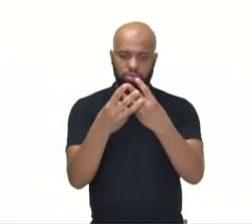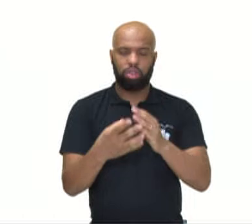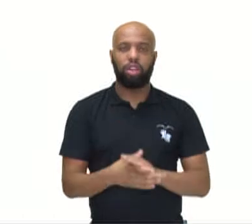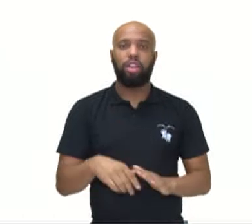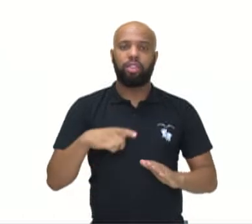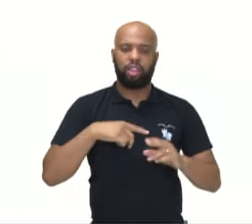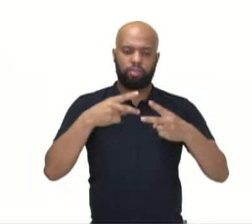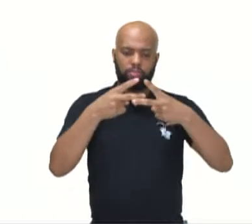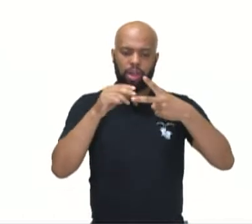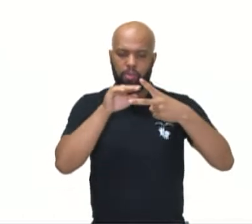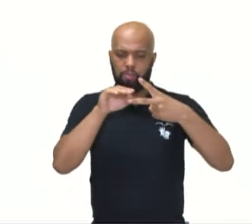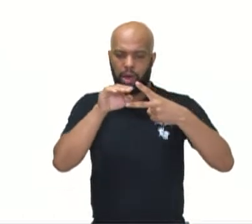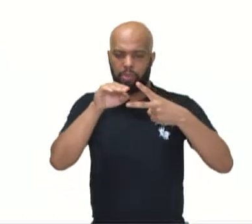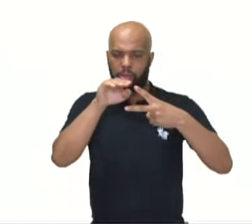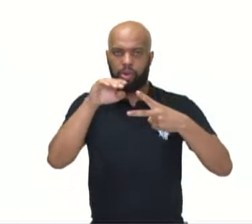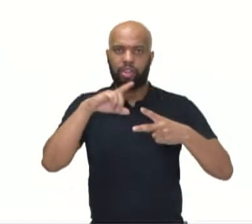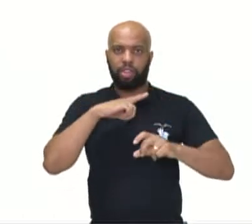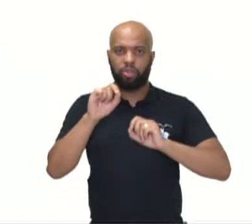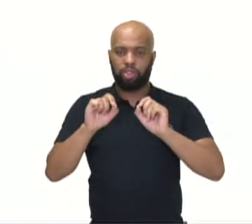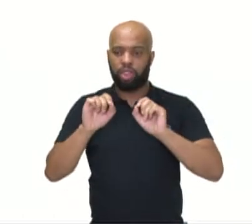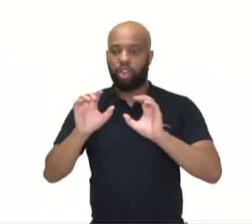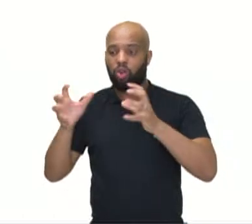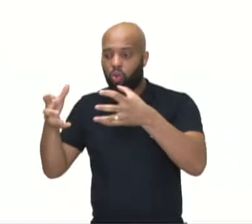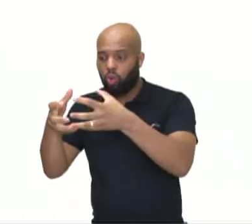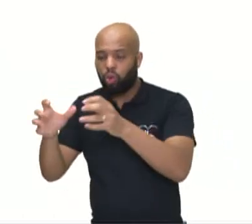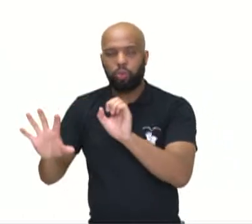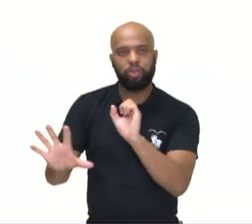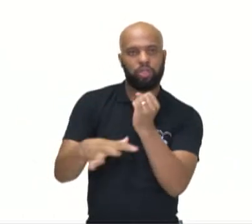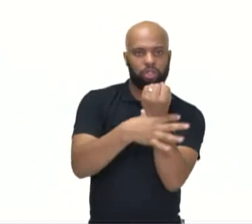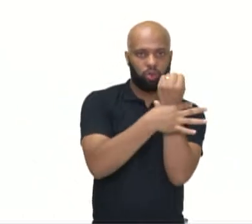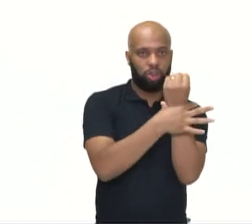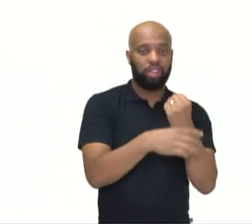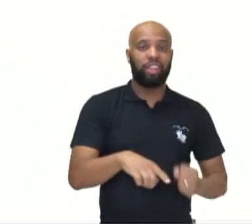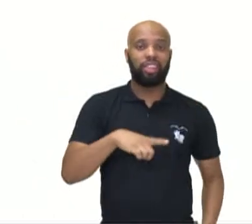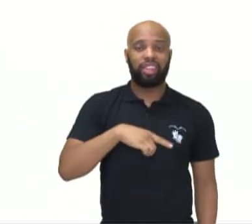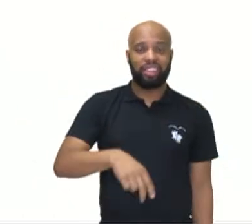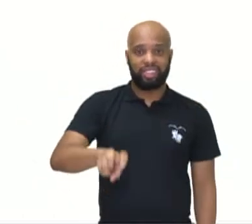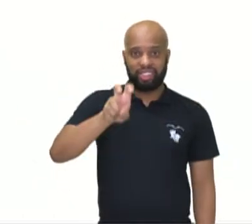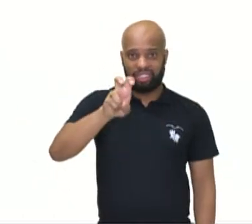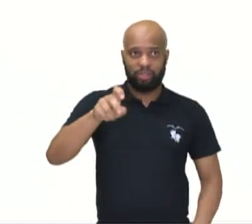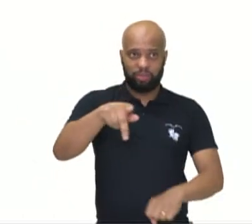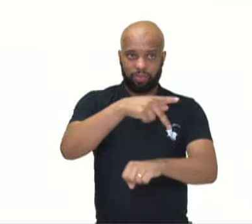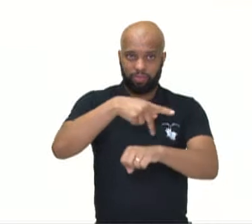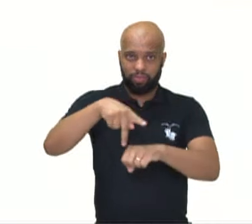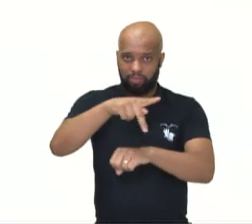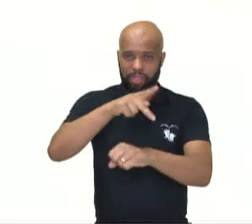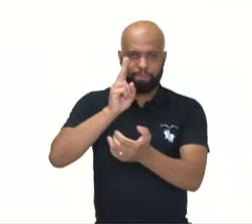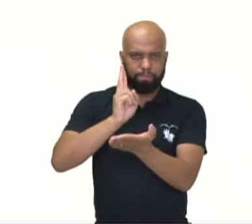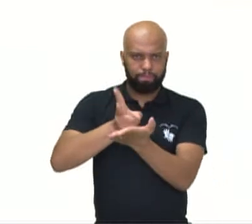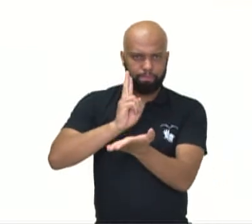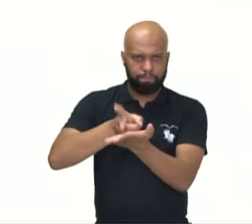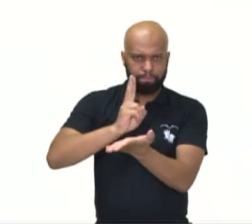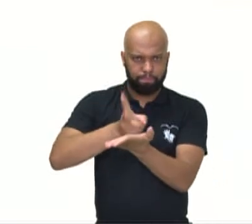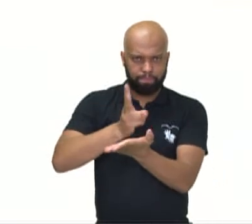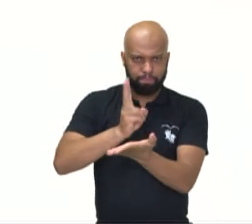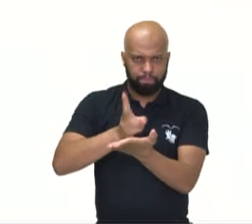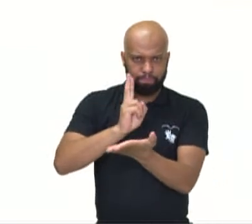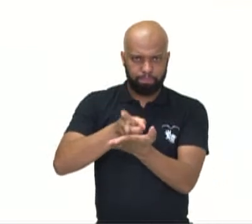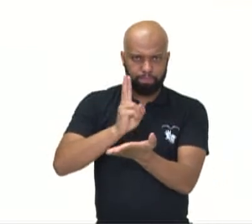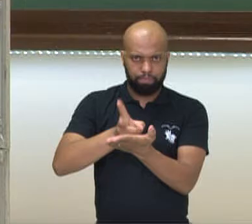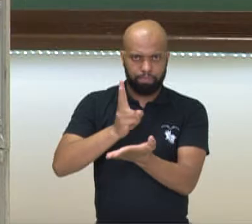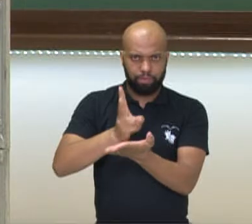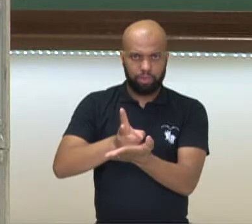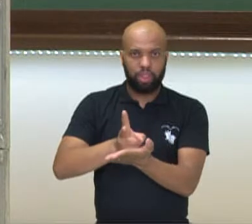hierarquia, onde se estabeleceu um Conselho de Segurança, onde cinco países são membros fixos e eles